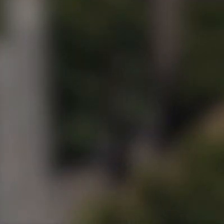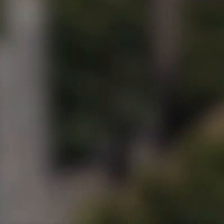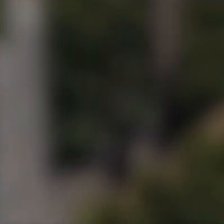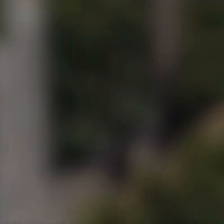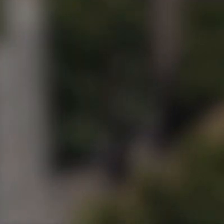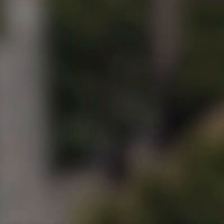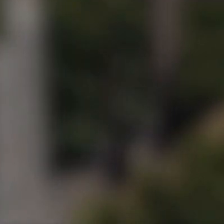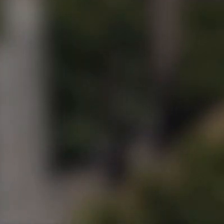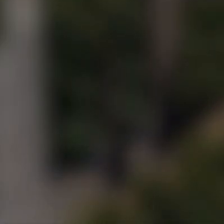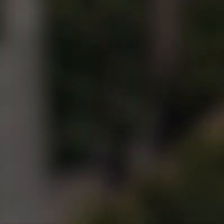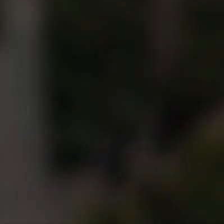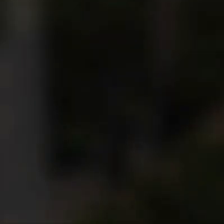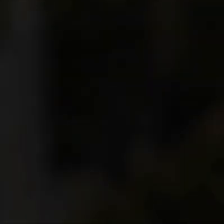Legenda Legenda Zanotto